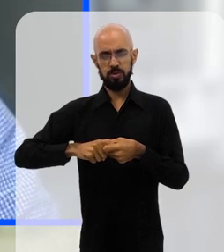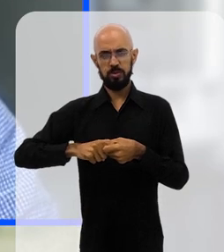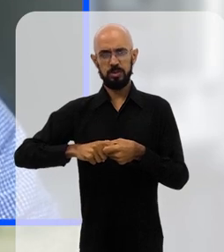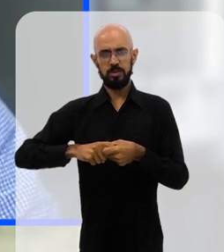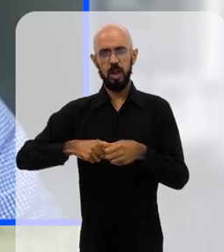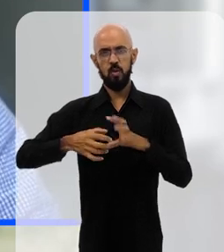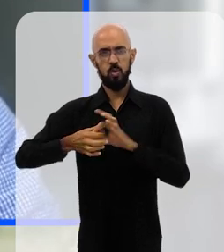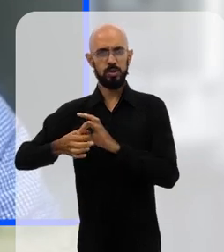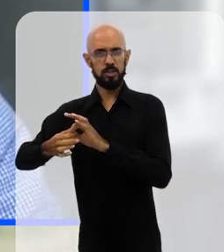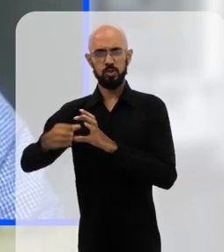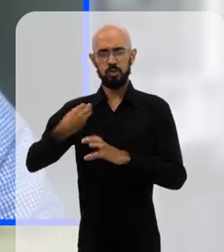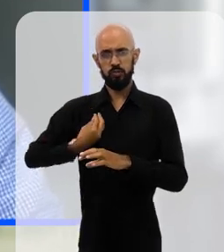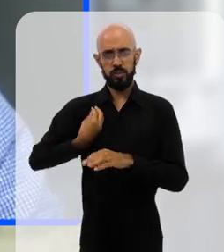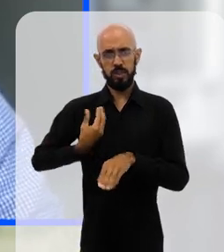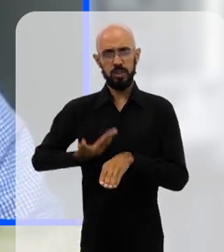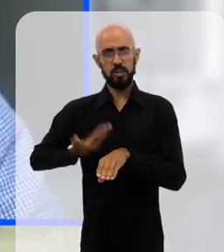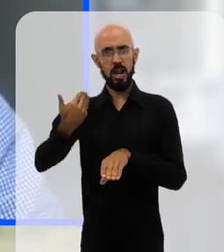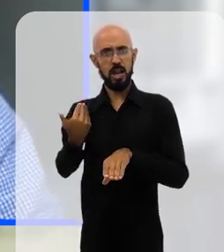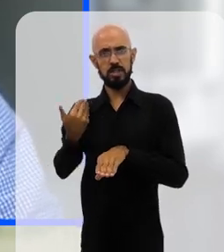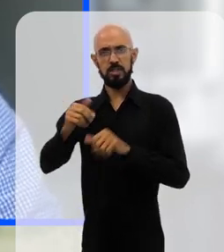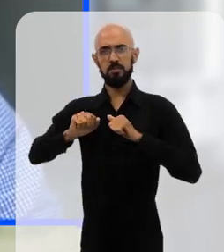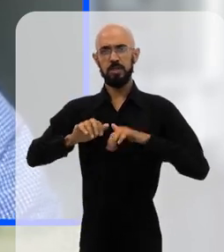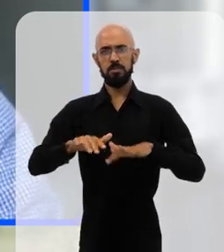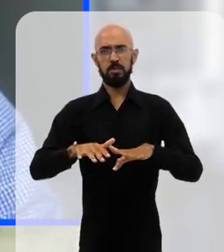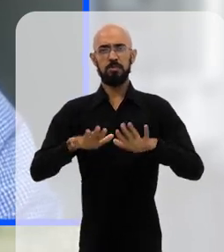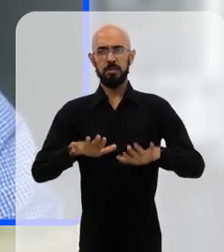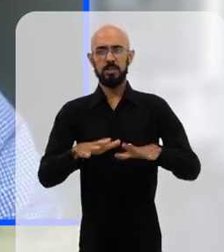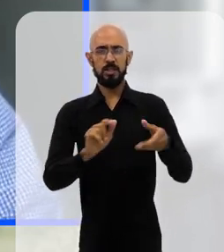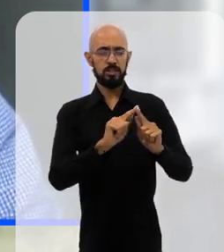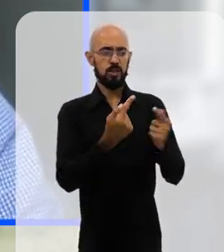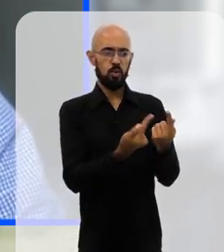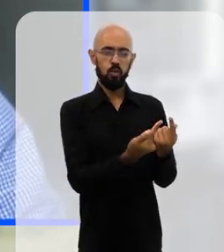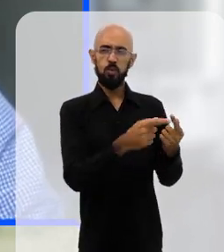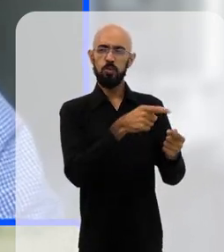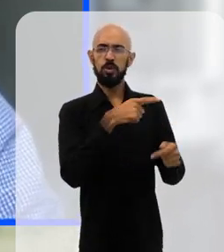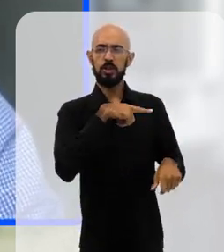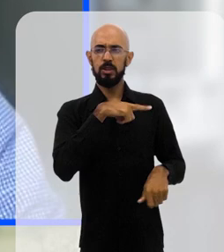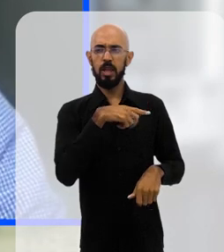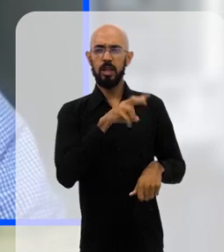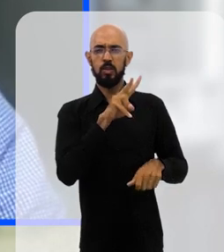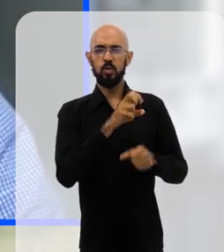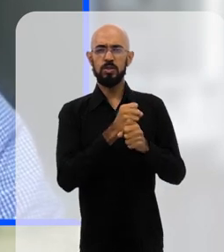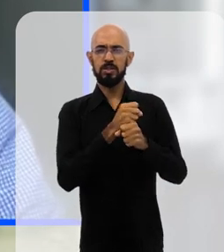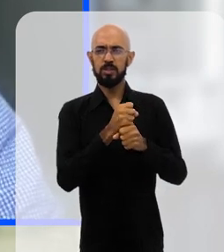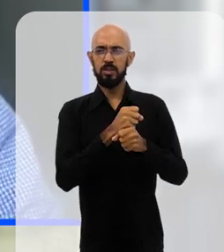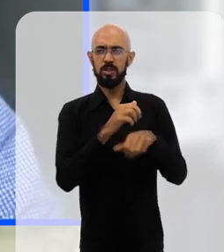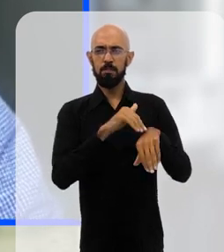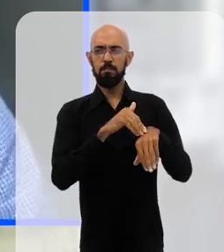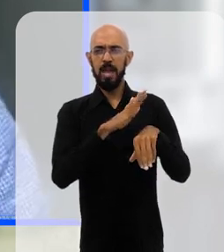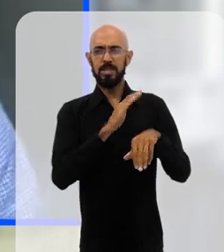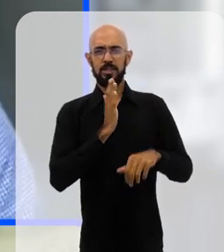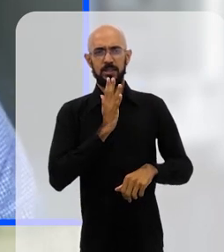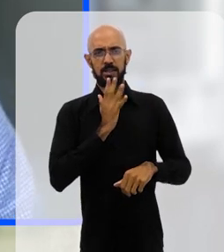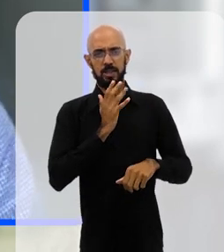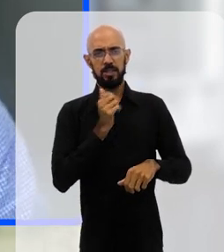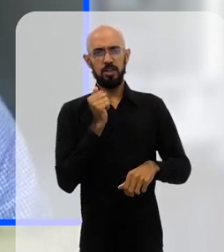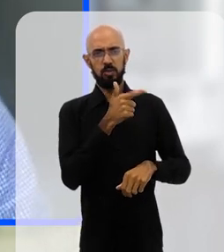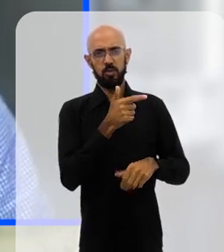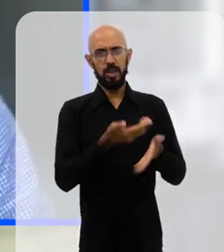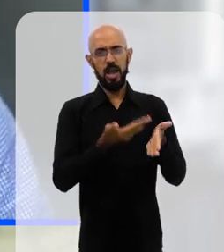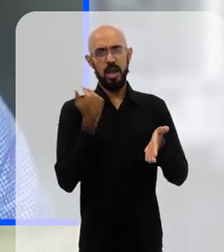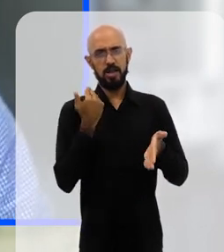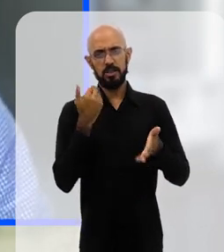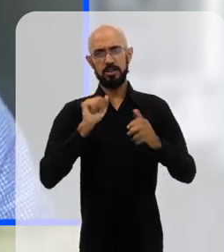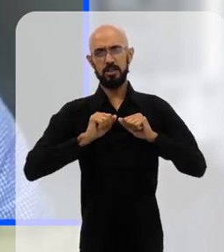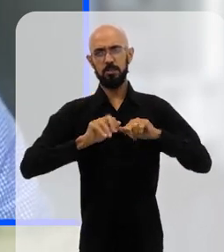antes da pandemia, e, ao mesmo tempo, a gente tem aí esse grupo de super ricos, em dois anos, tendo uma fortuna maior do que tinha